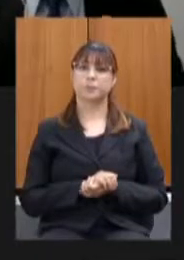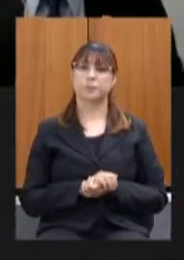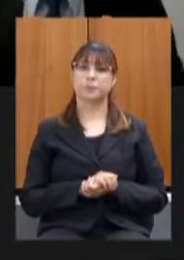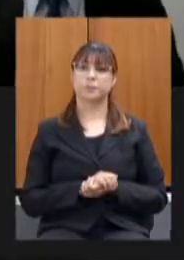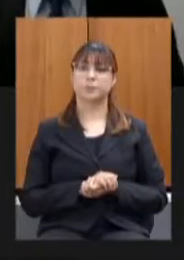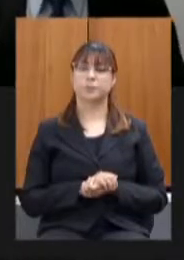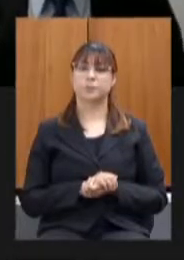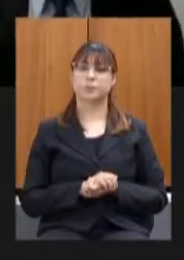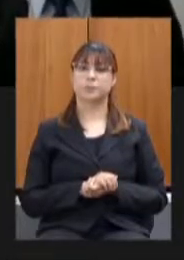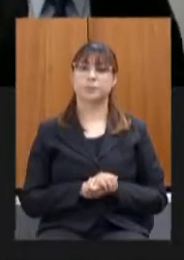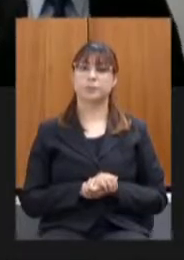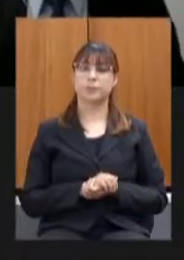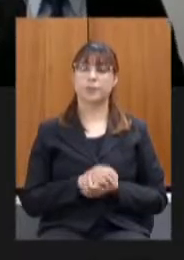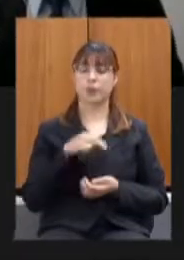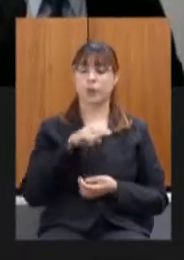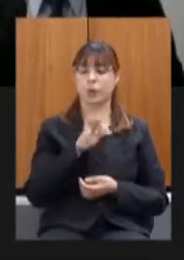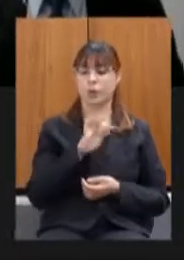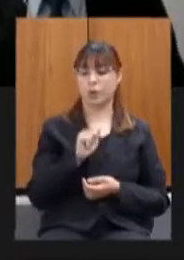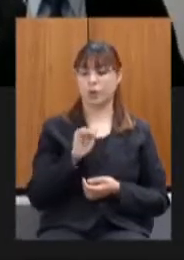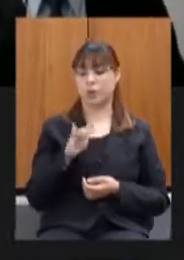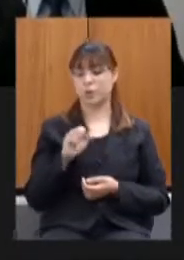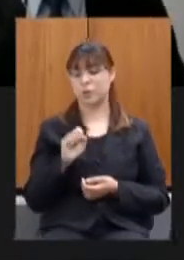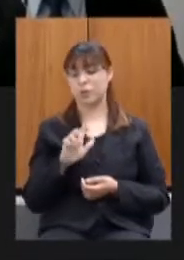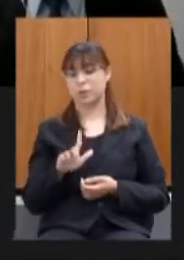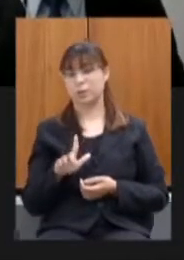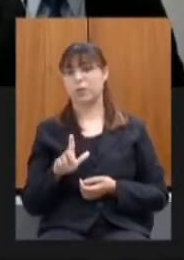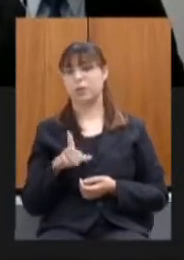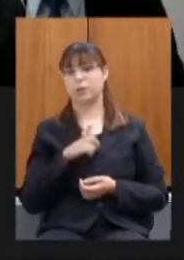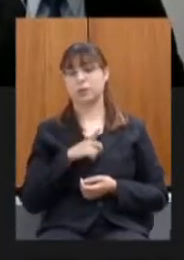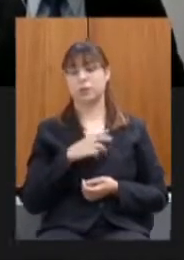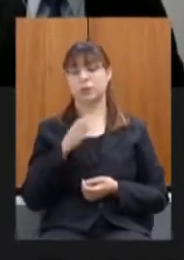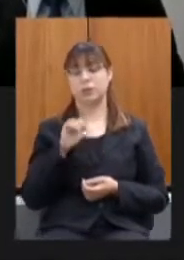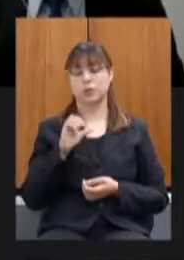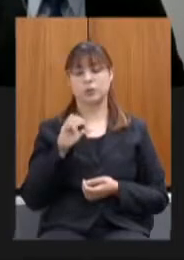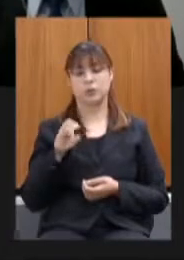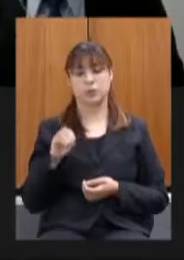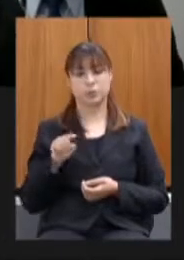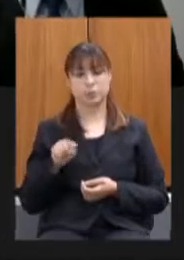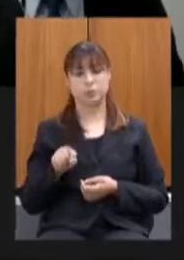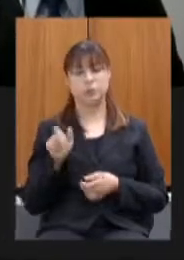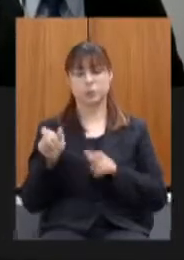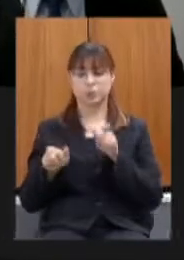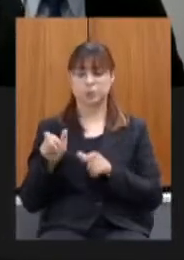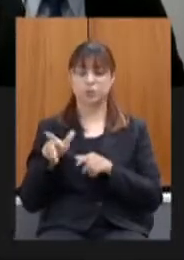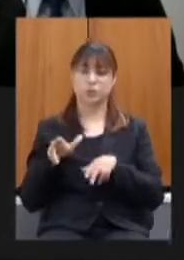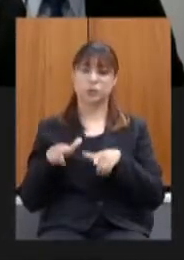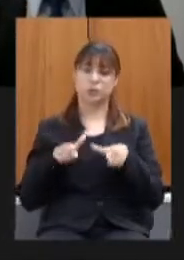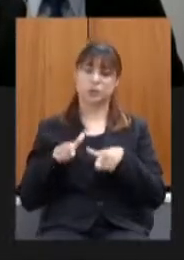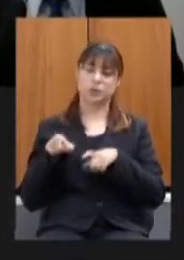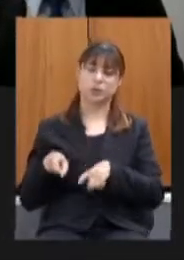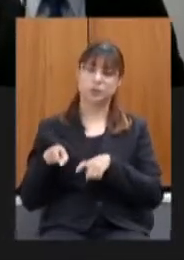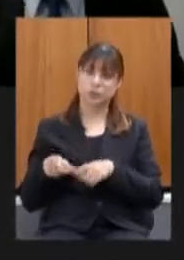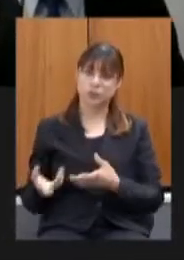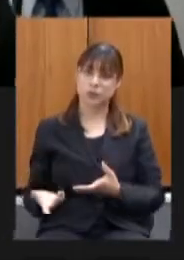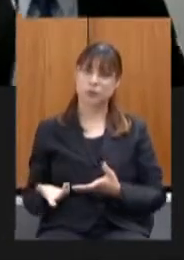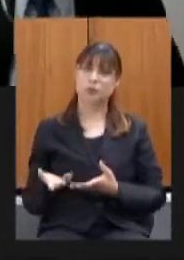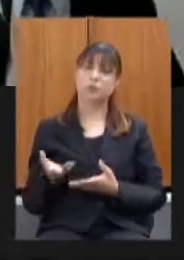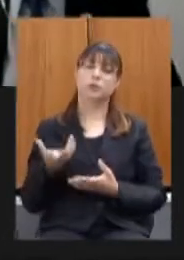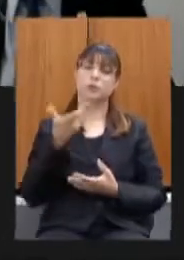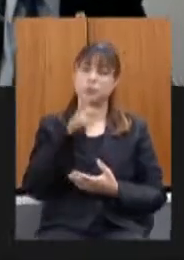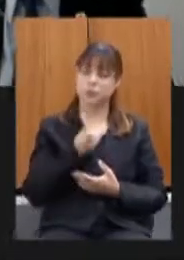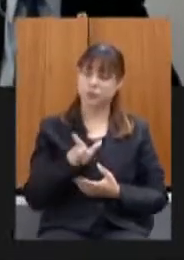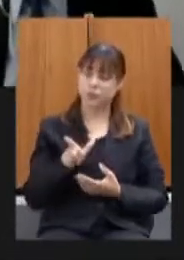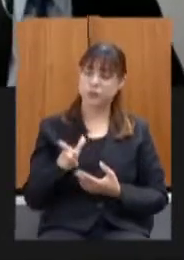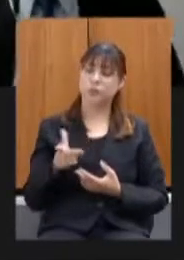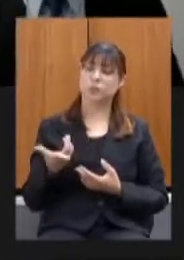a nota fiscal a falei 900 mil produtores reais pessoas físicas foram beneficiadas isso foi um grande avanço